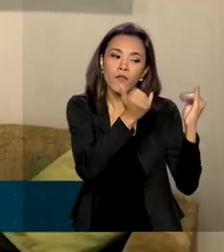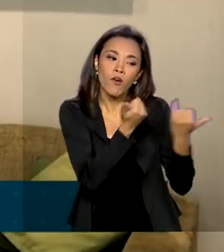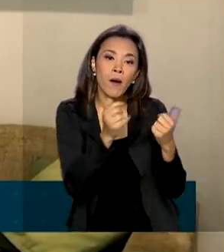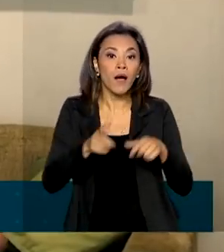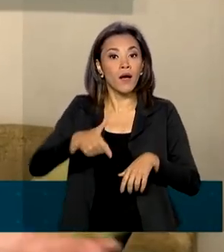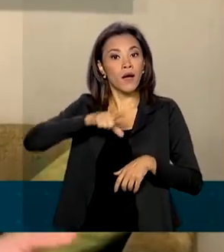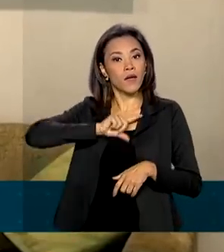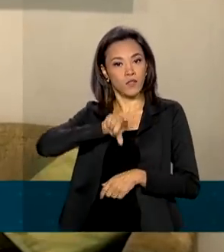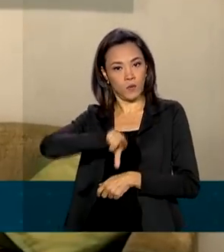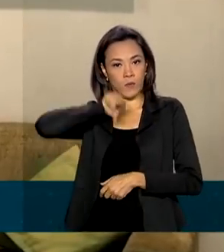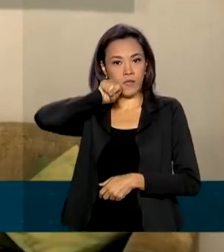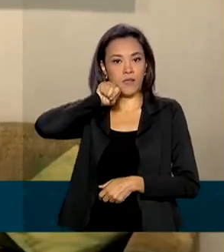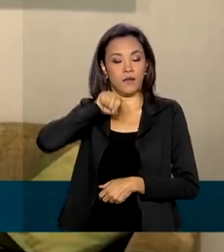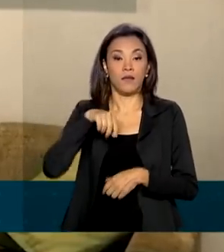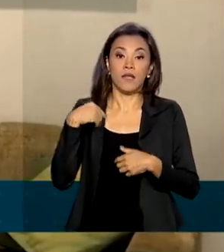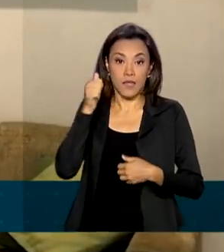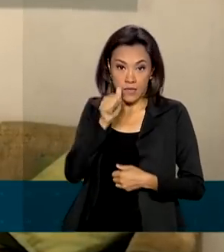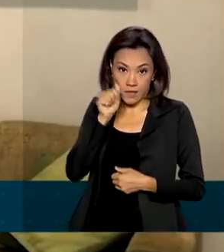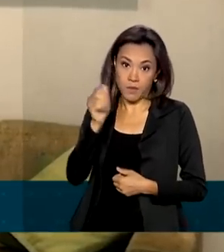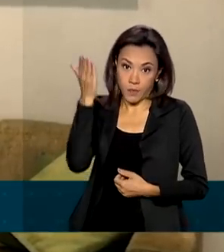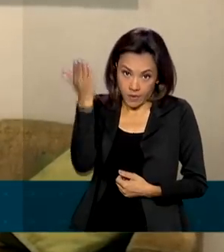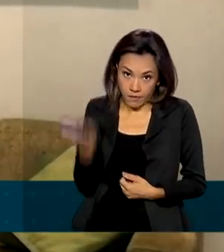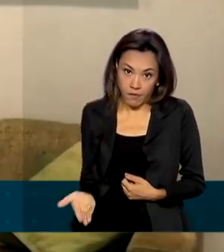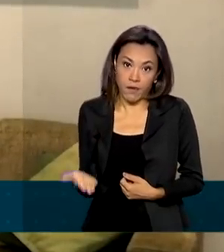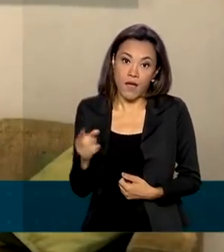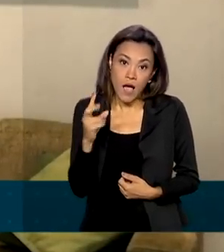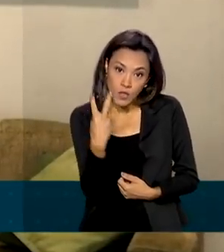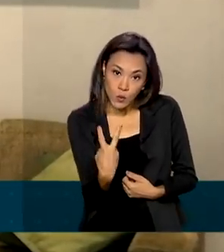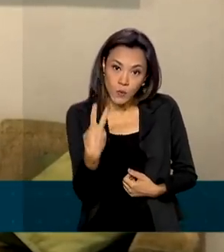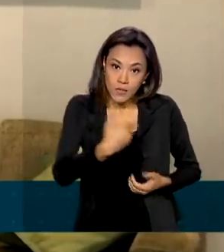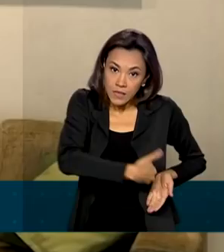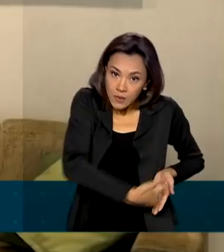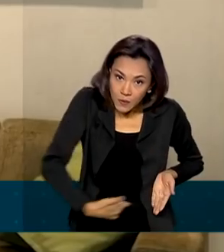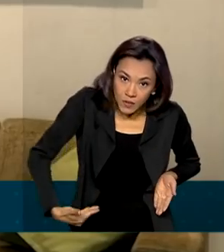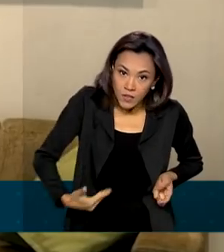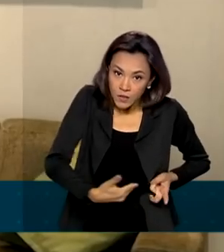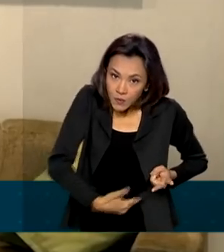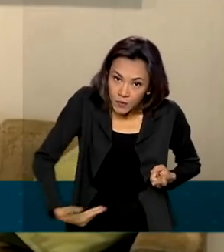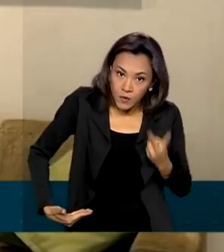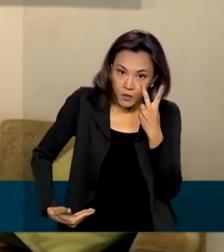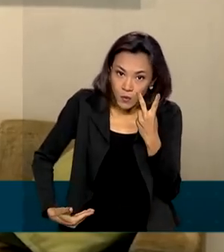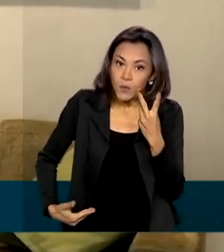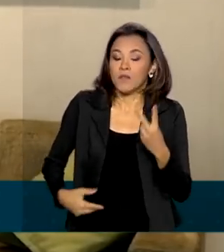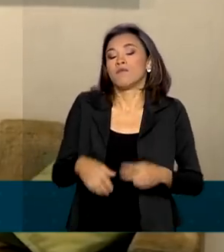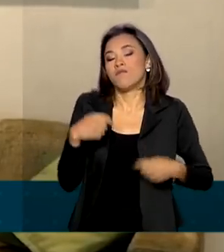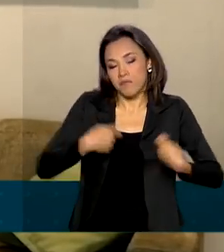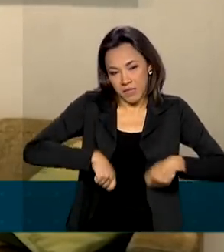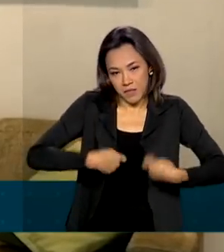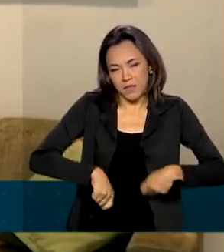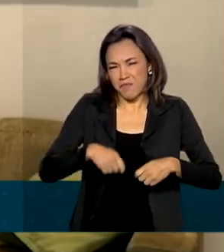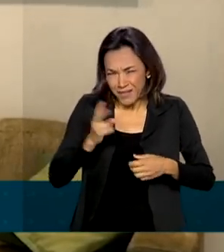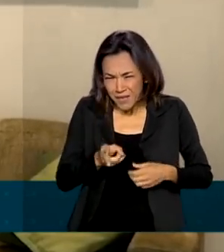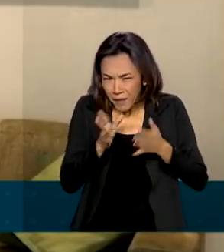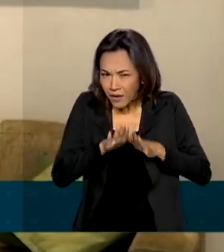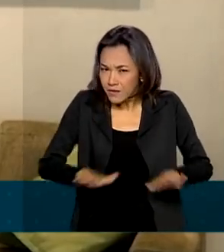escolha. No caso da Jussara, as duas cirurgias foram necessárias, mas nem sempre é assim.